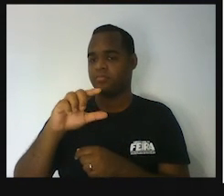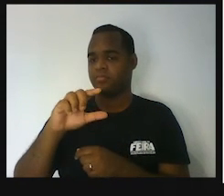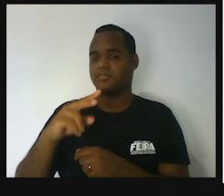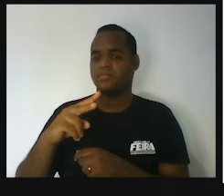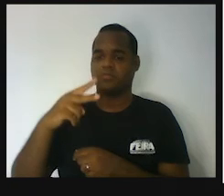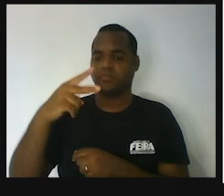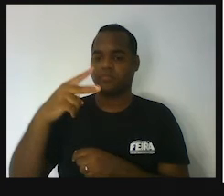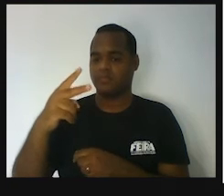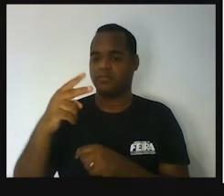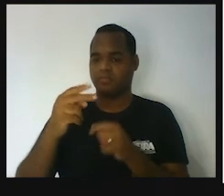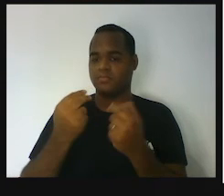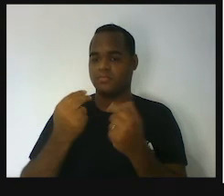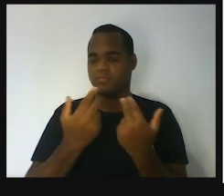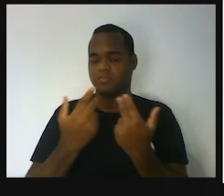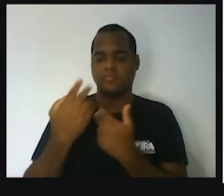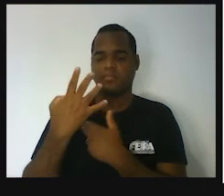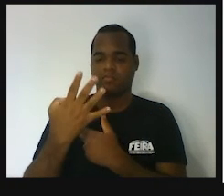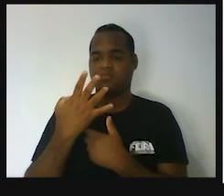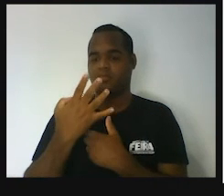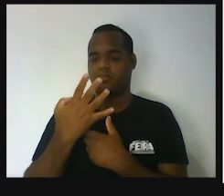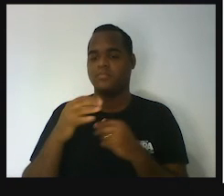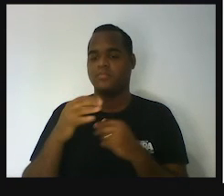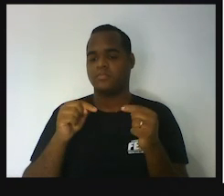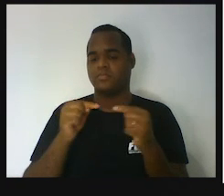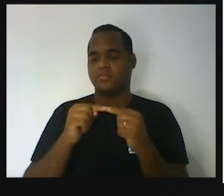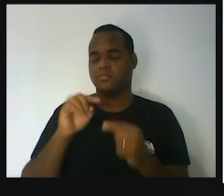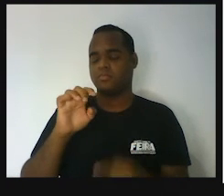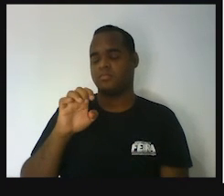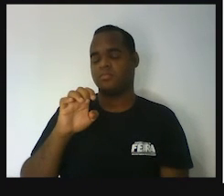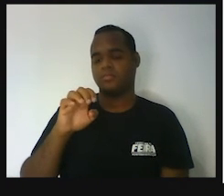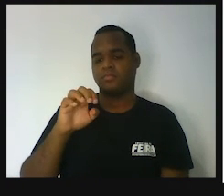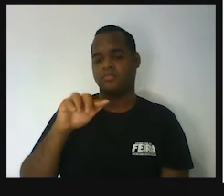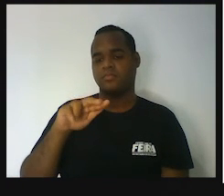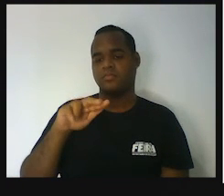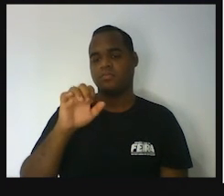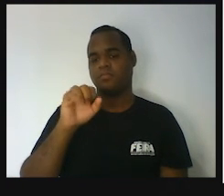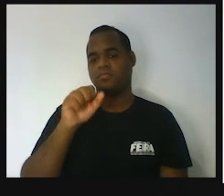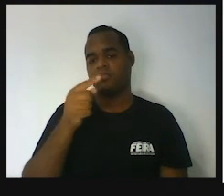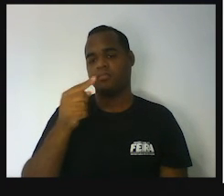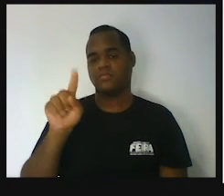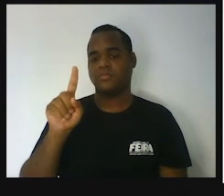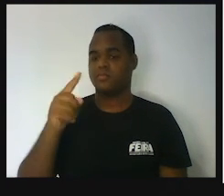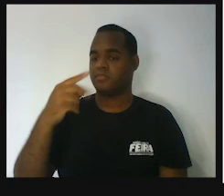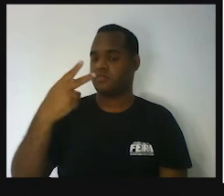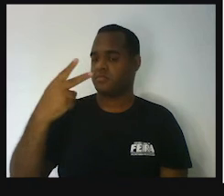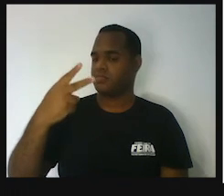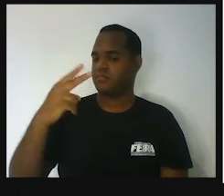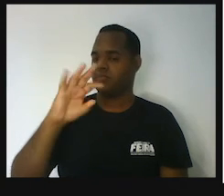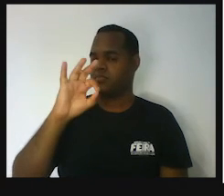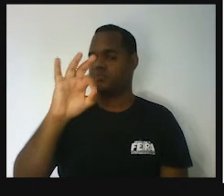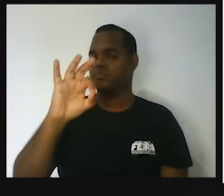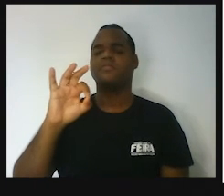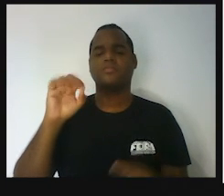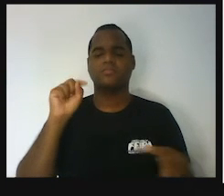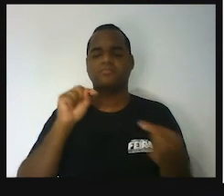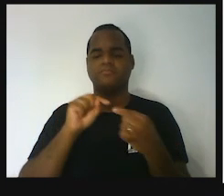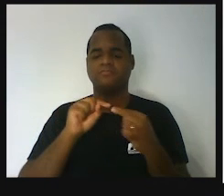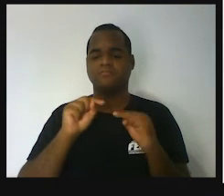4. Essa equação já é uma equação do segundo grau.